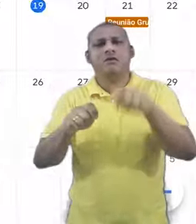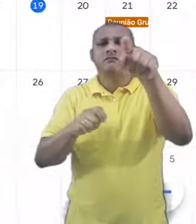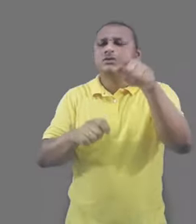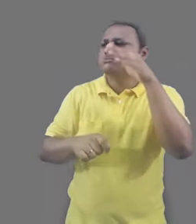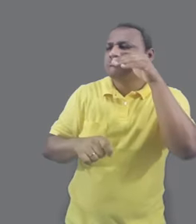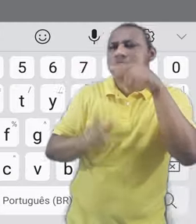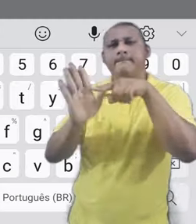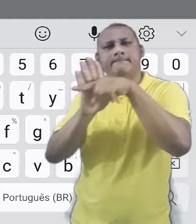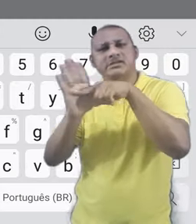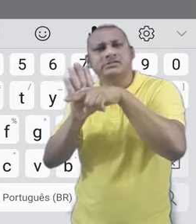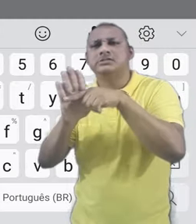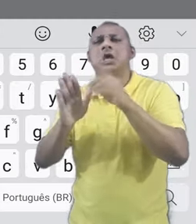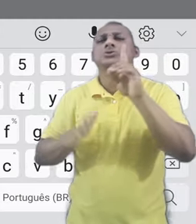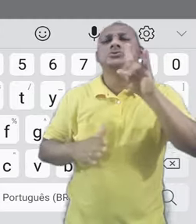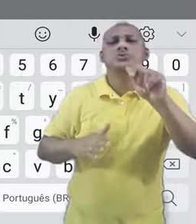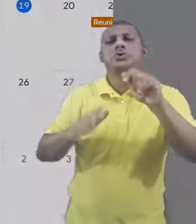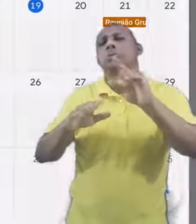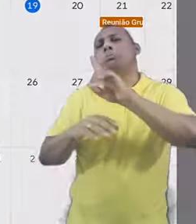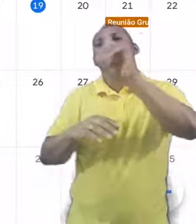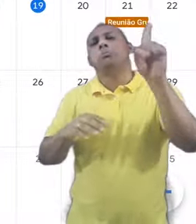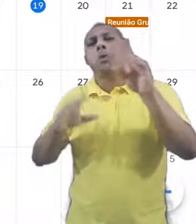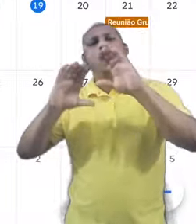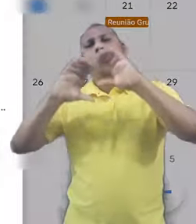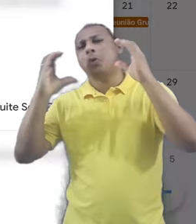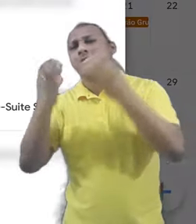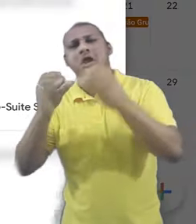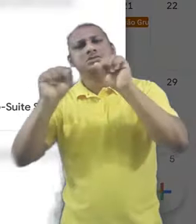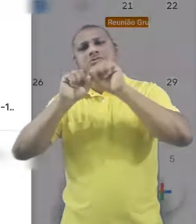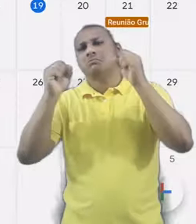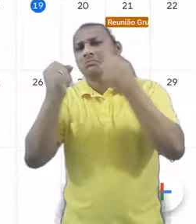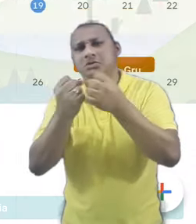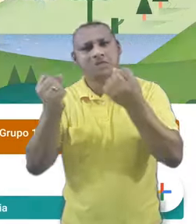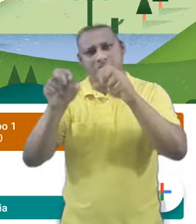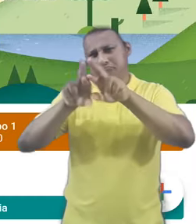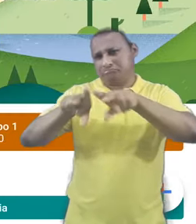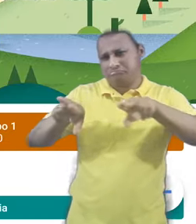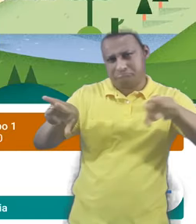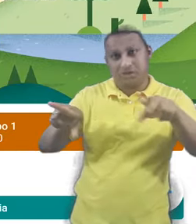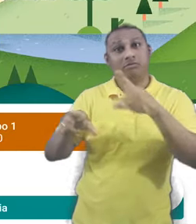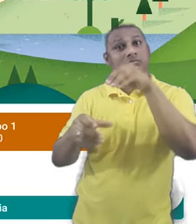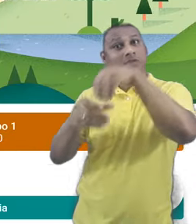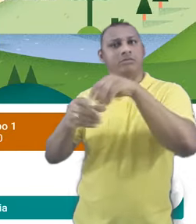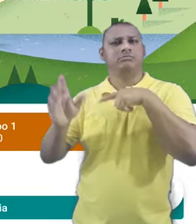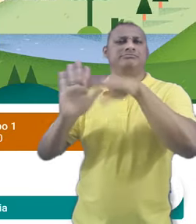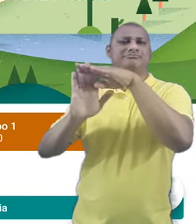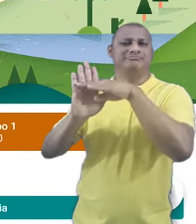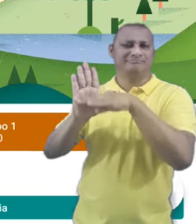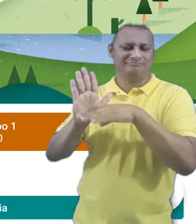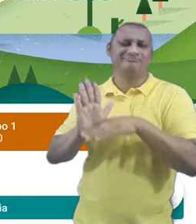evento específico. Em qualquer modo de visualização, para criar um evento,